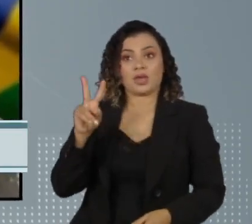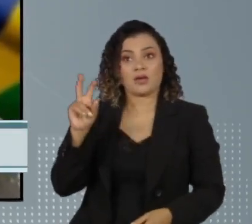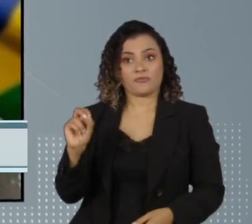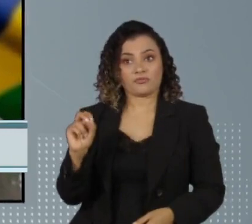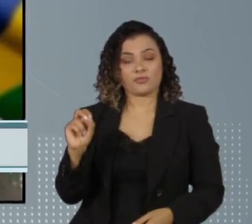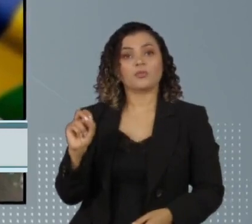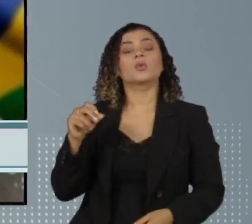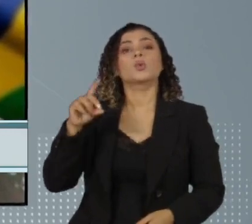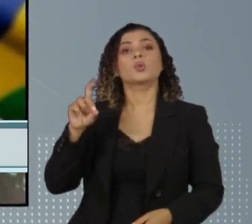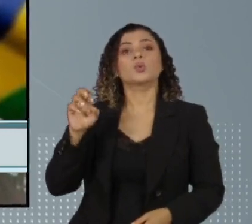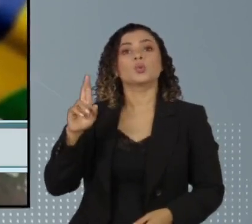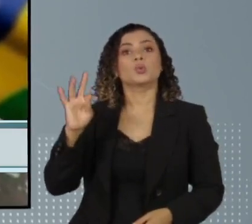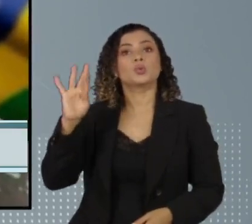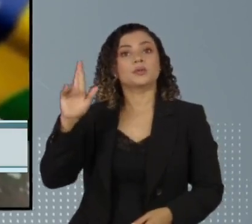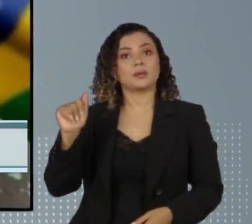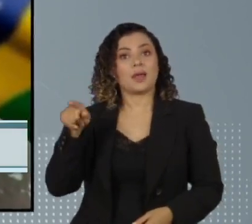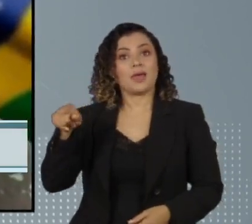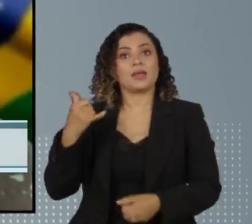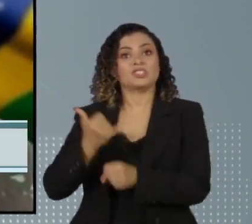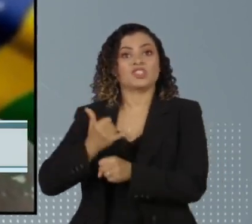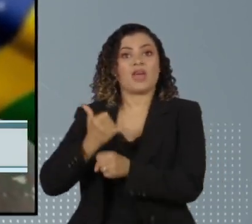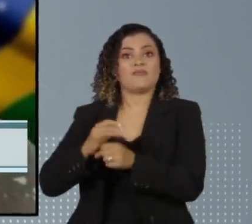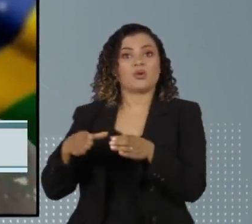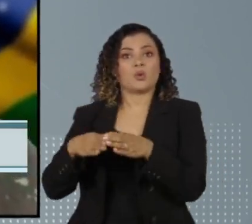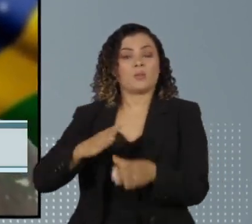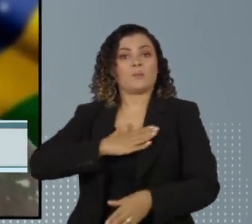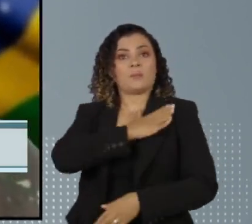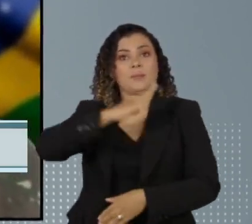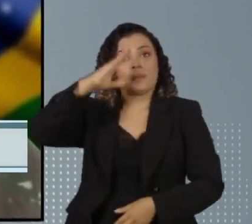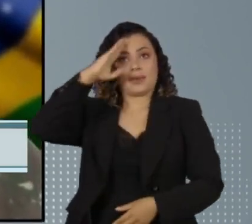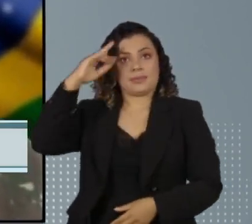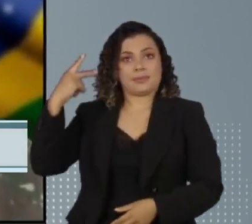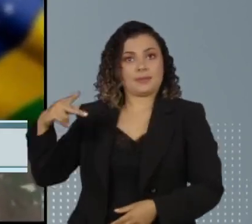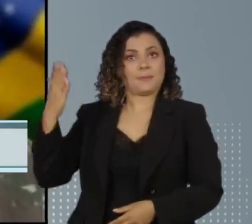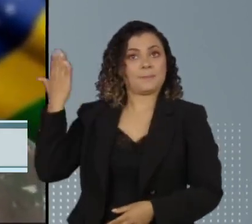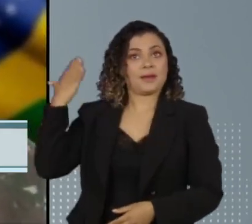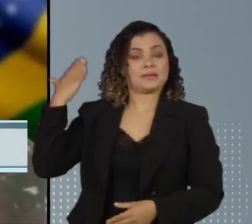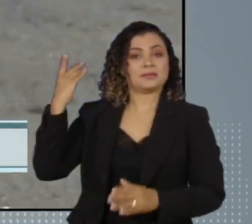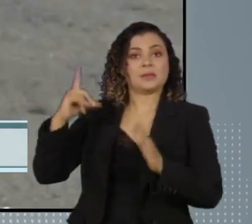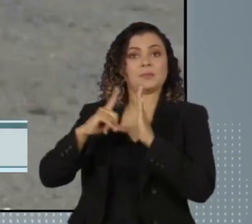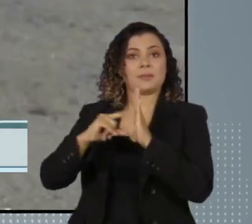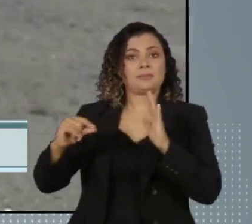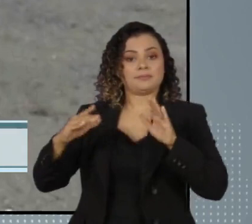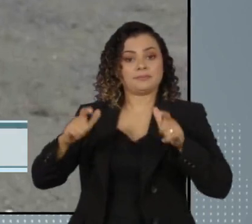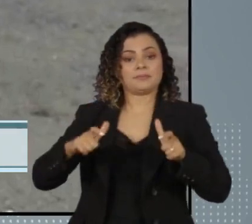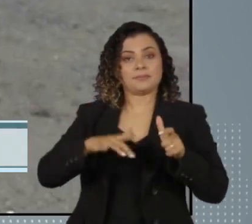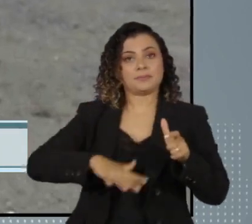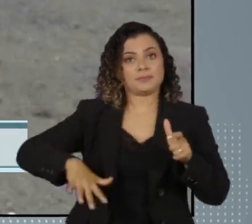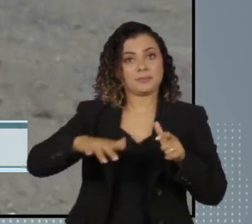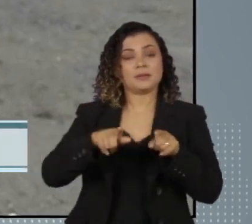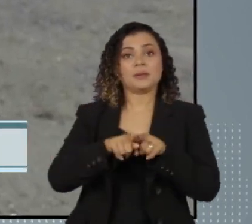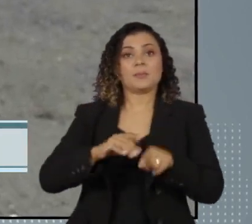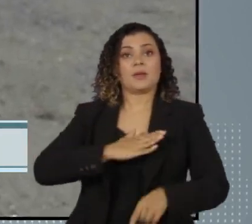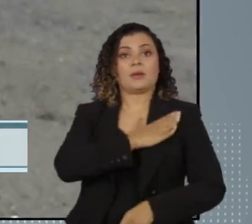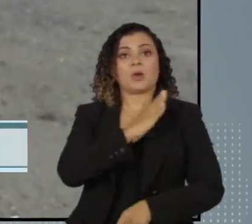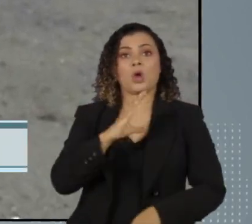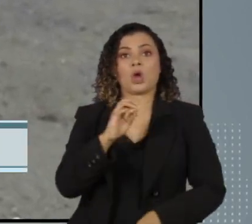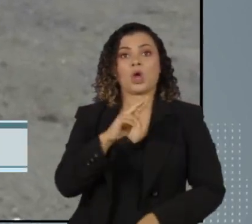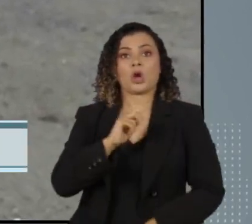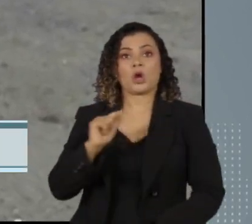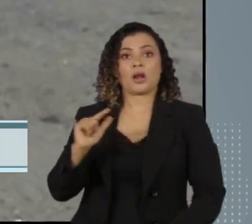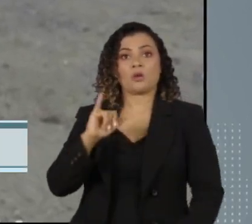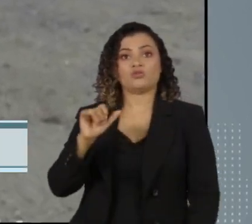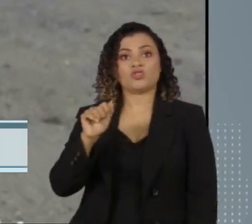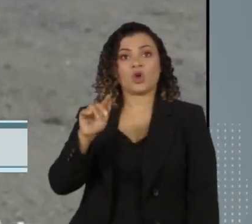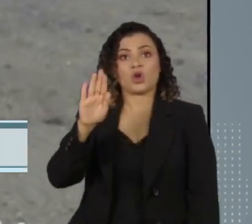Dutra de Menezes, que chefiava o comando militar do Planalto no dia dos ataques, e o coronel Jorge Fernandes da